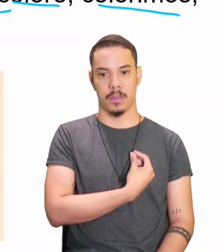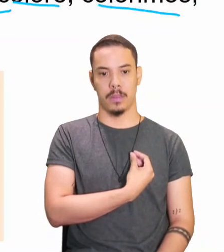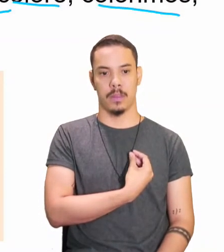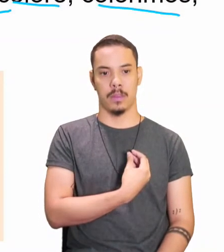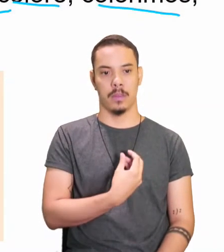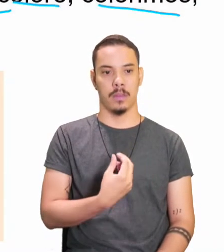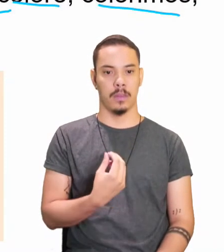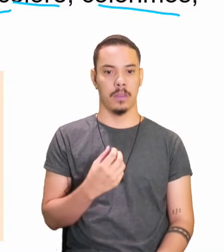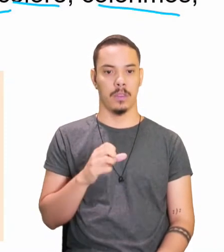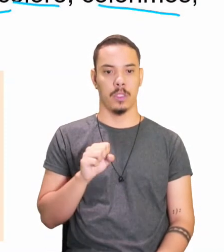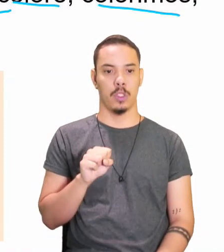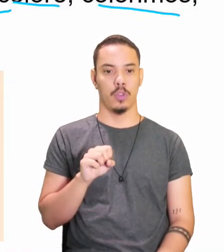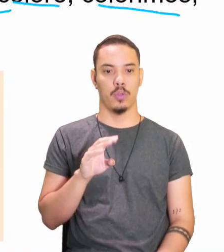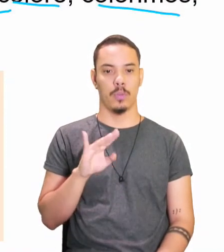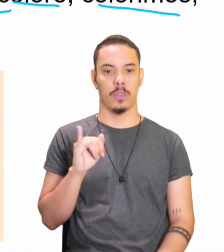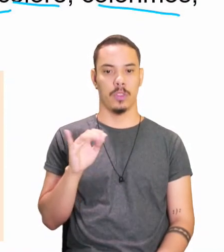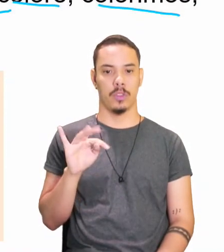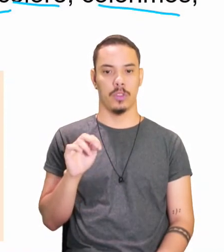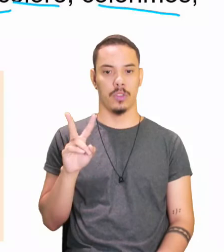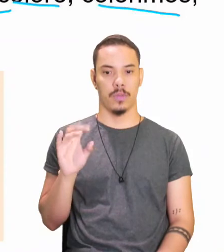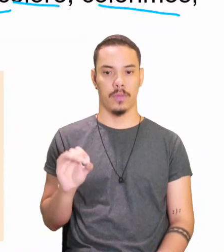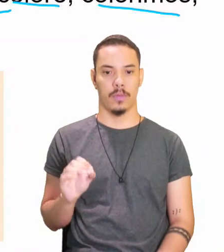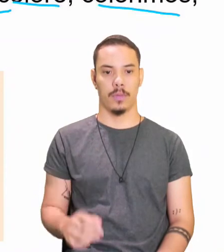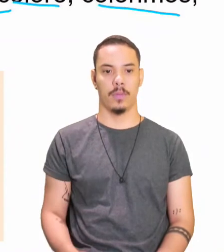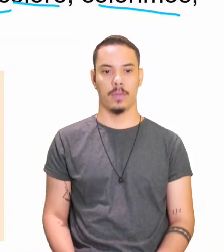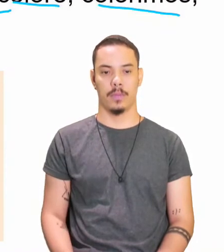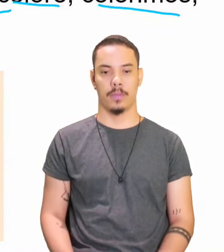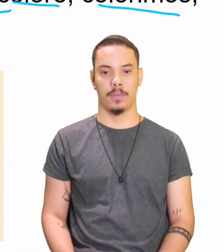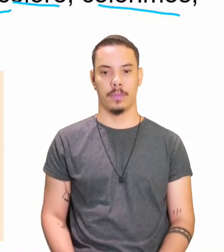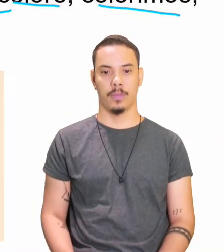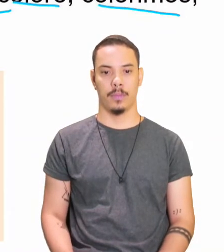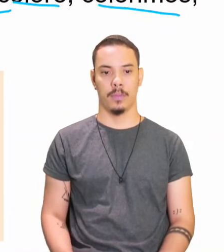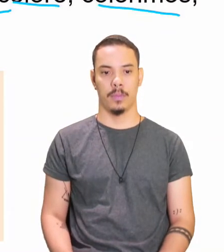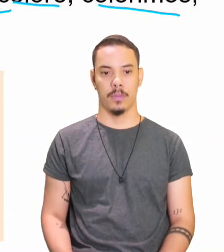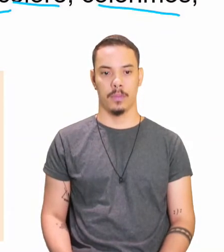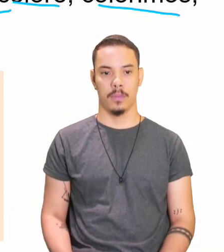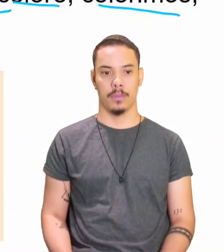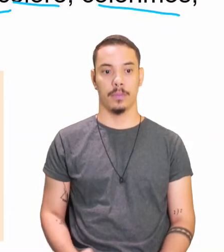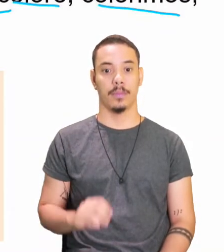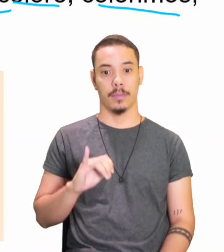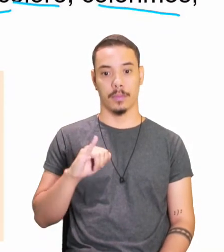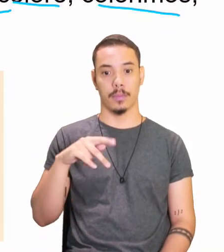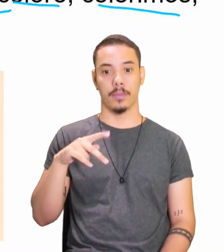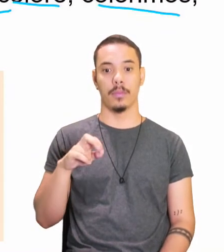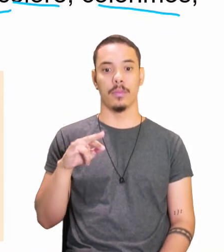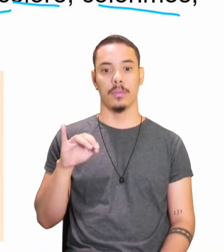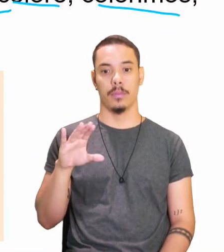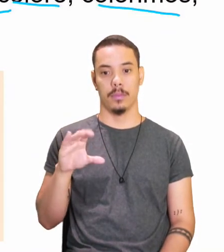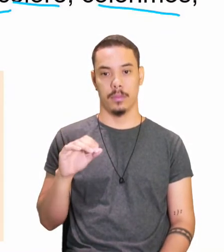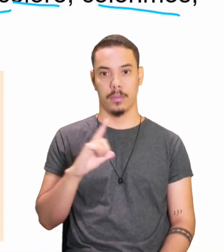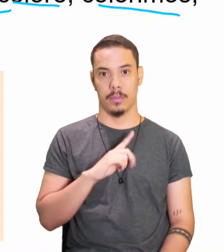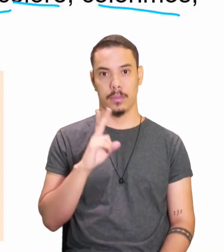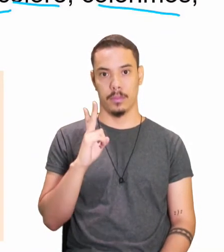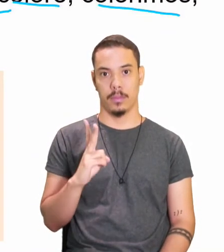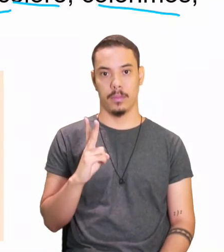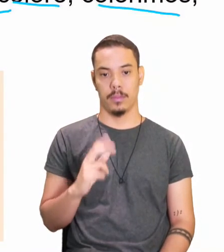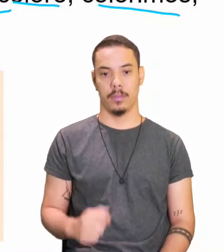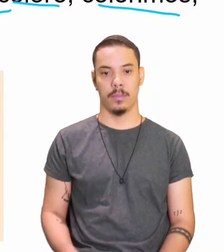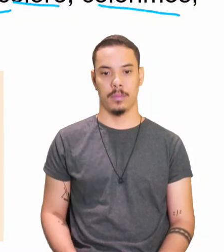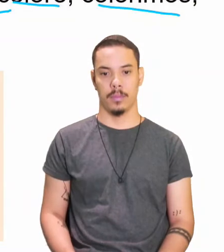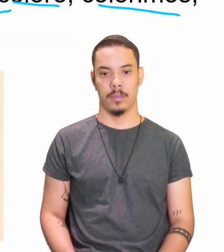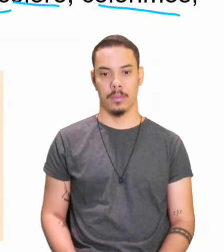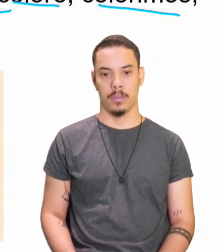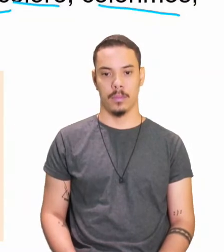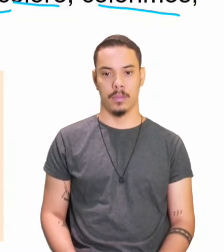tem, não apresenta. Agora, no imperativo, olha só, ó, só tem o